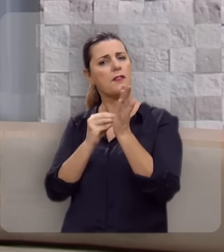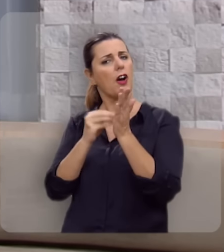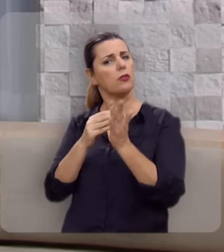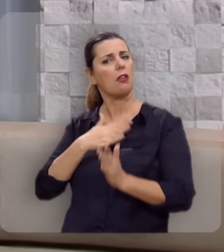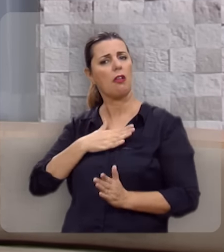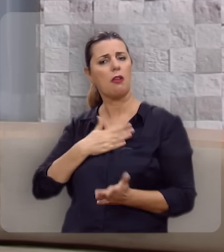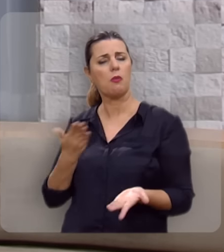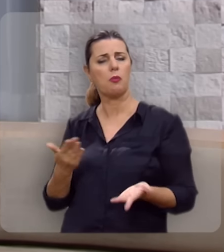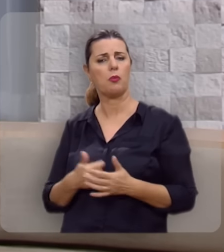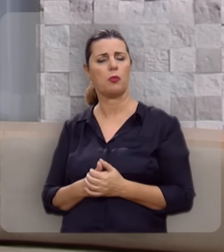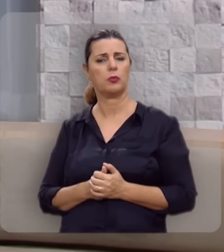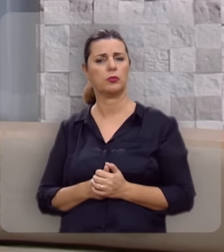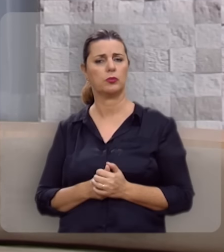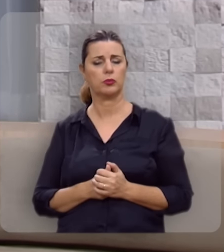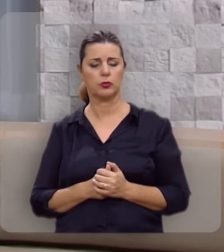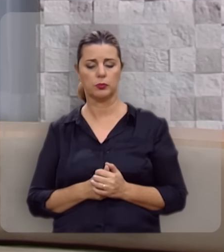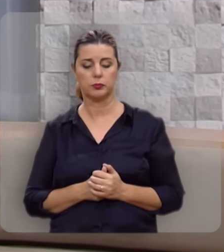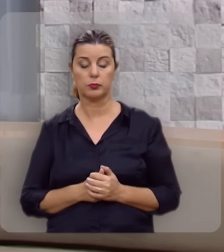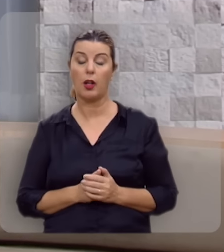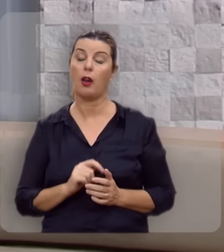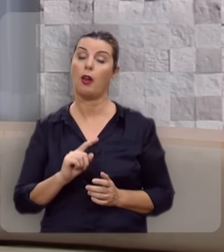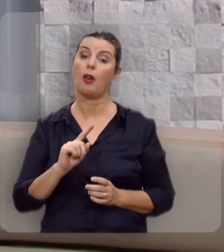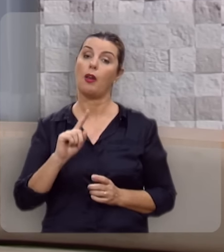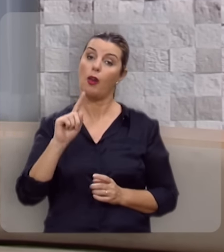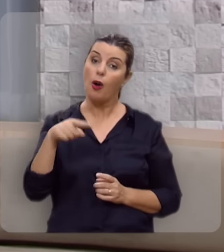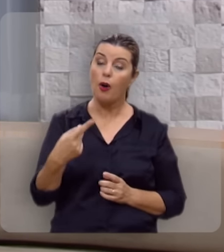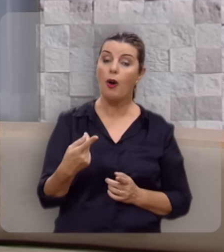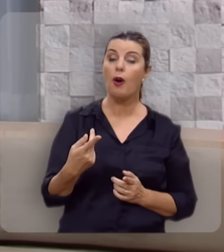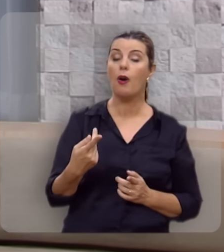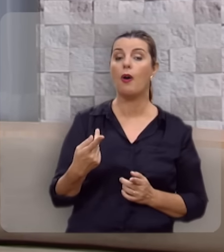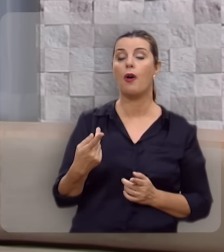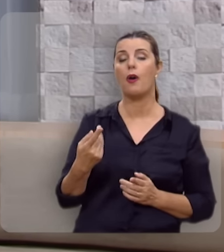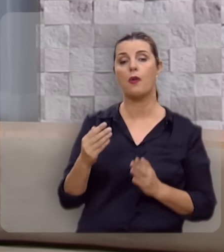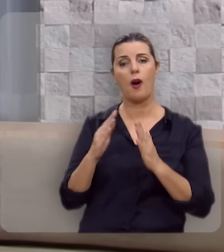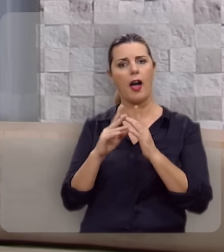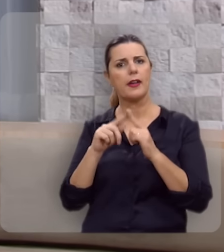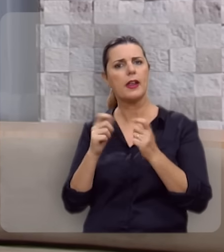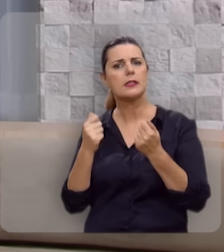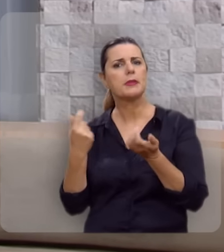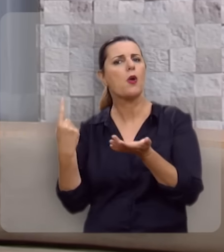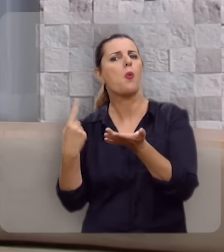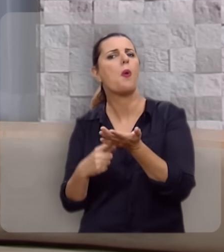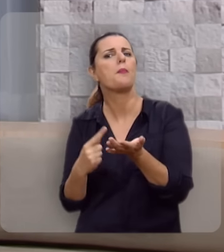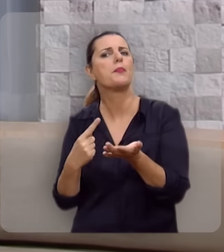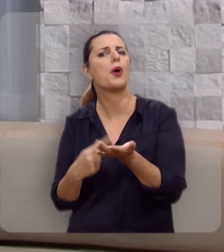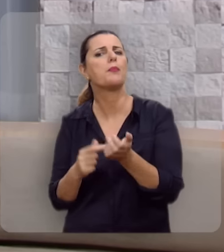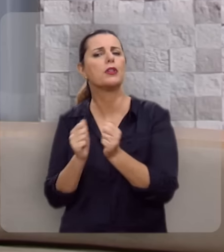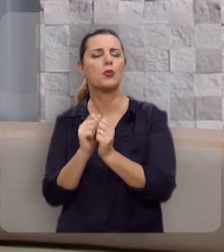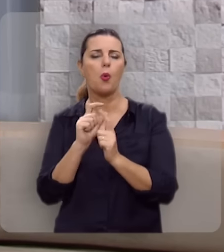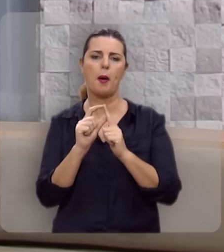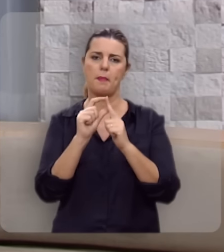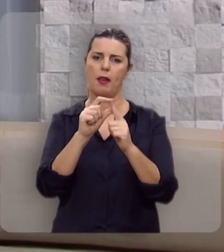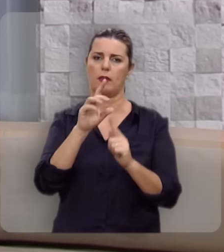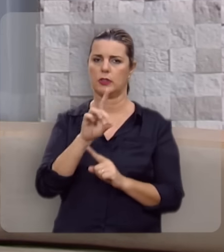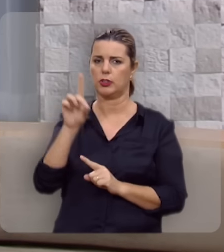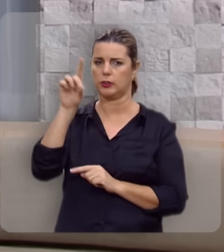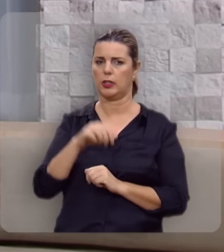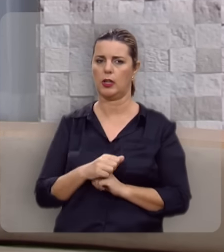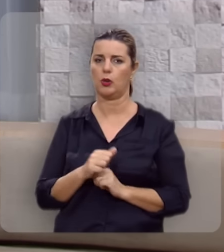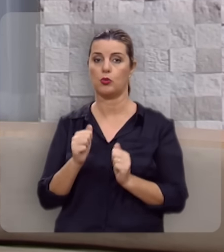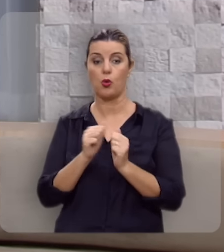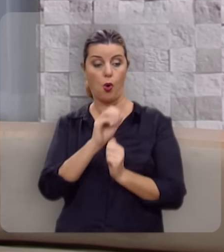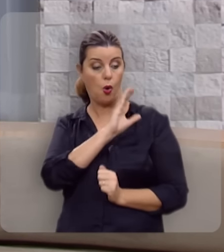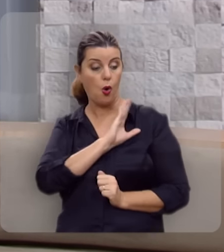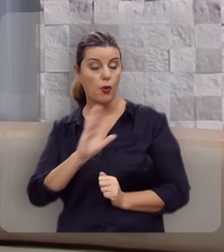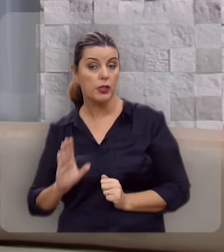se não por mim. Logo, a igreja precisa estar comprometida com a palavra de